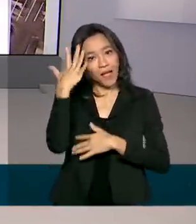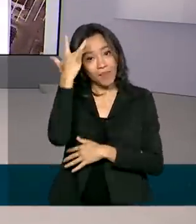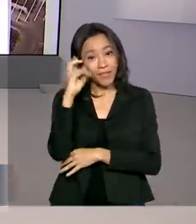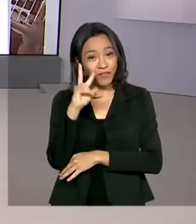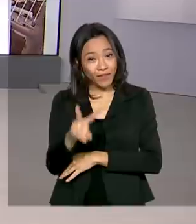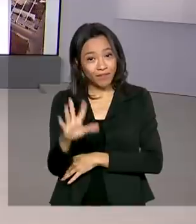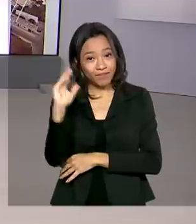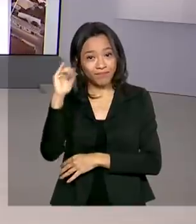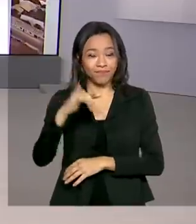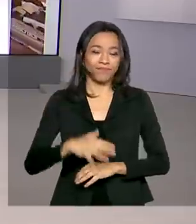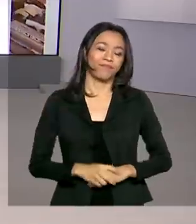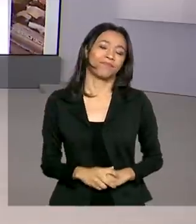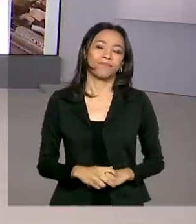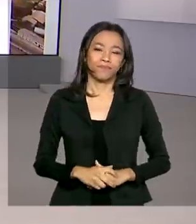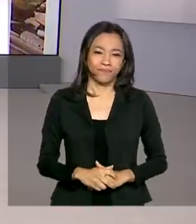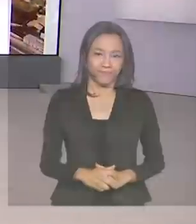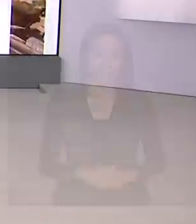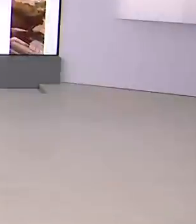amanhã. Até lá!